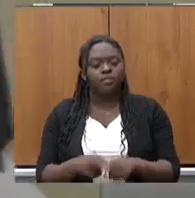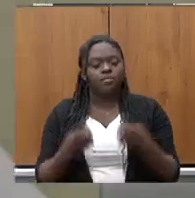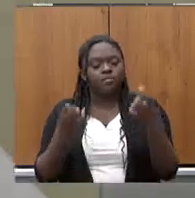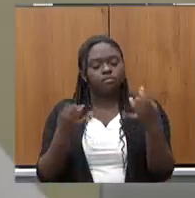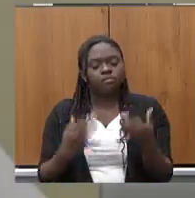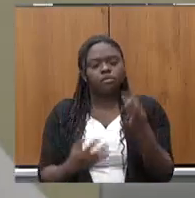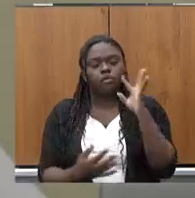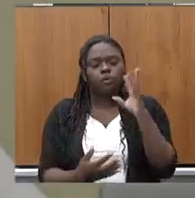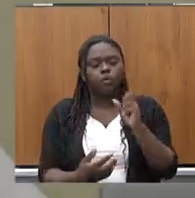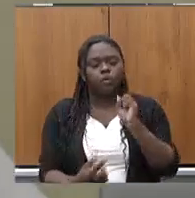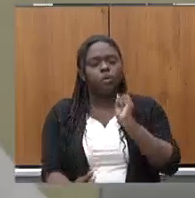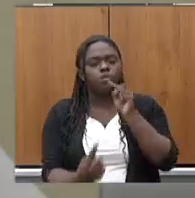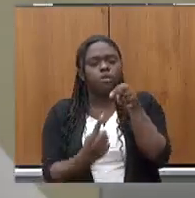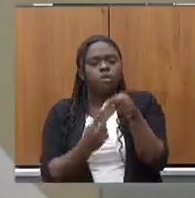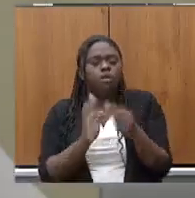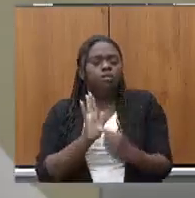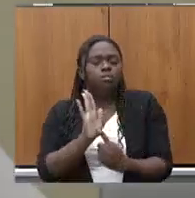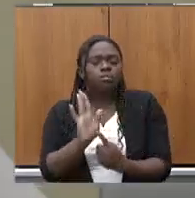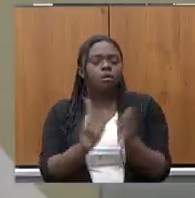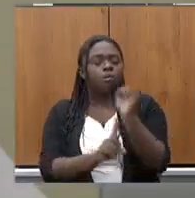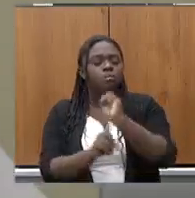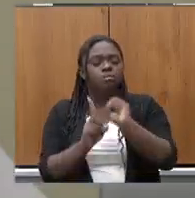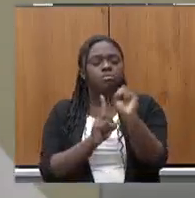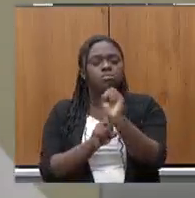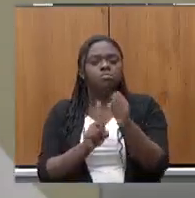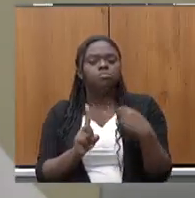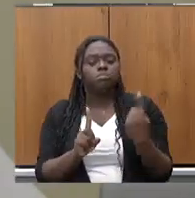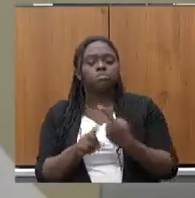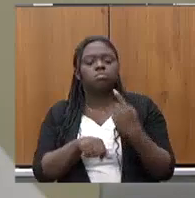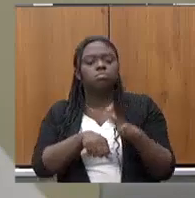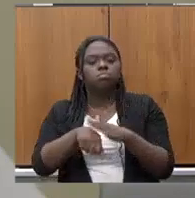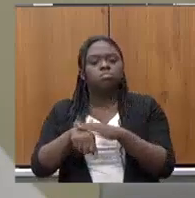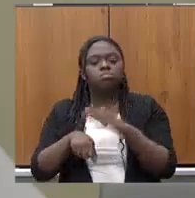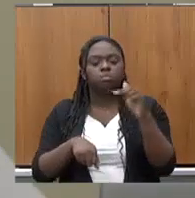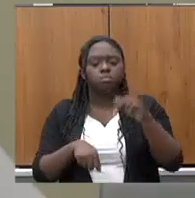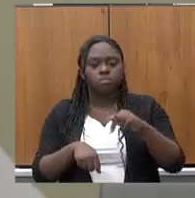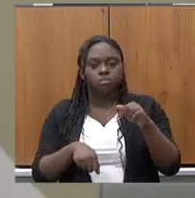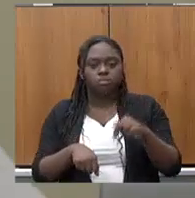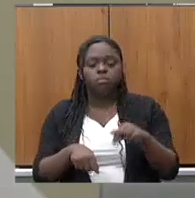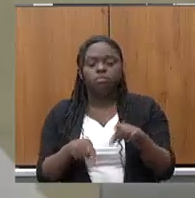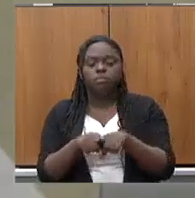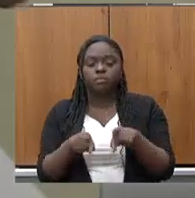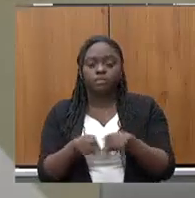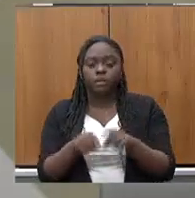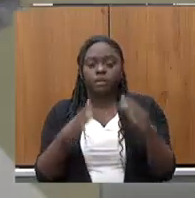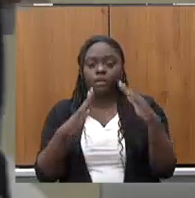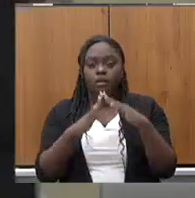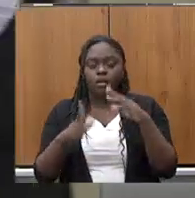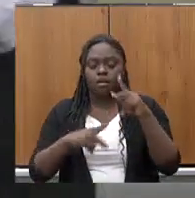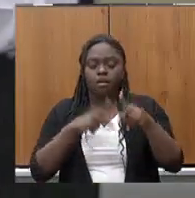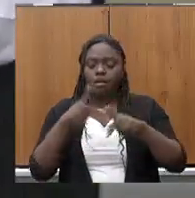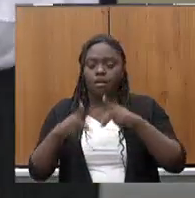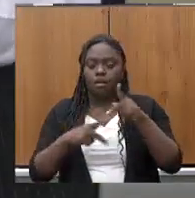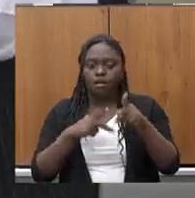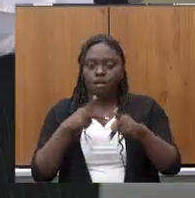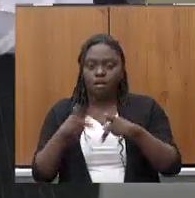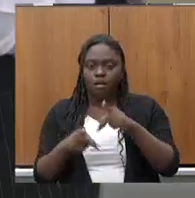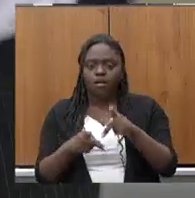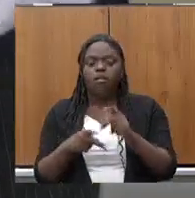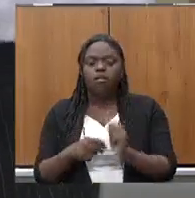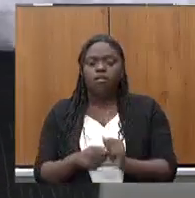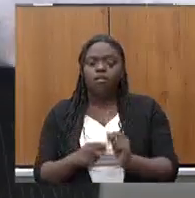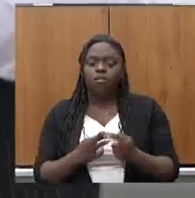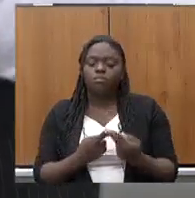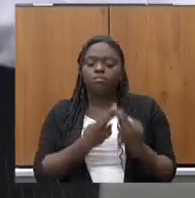objetivo é esse, mostrar à sociedade o que nós estamos fazendo aqui, que é a Casa do Povo, e com essa